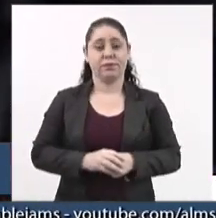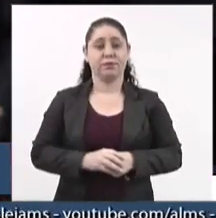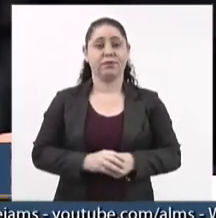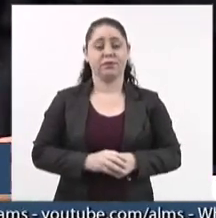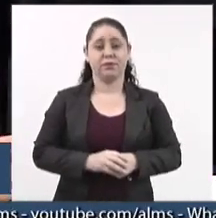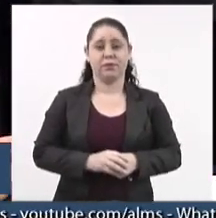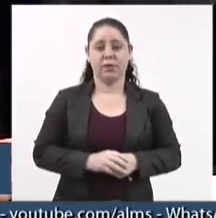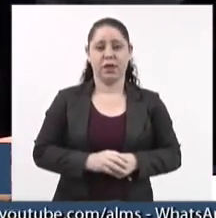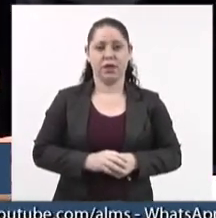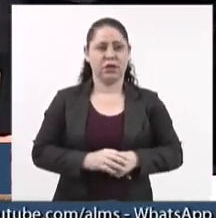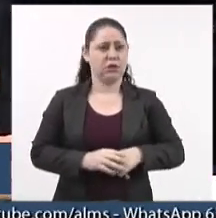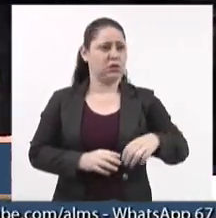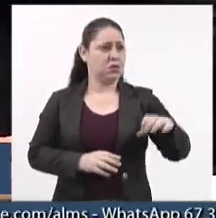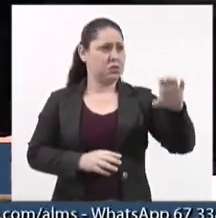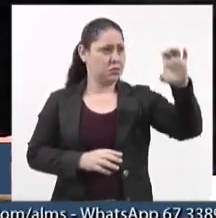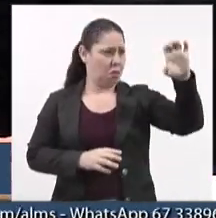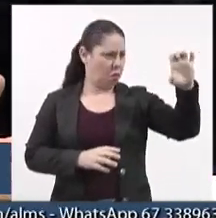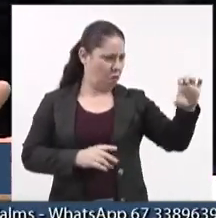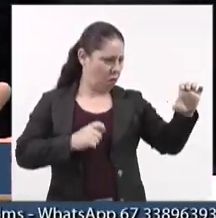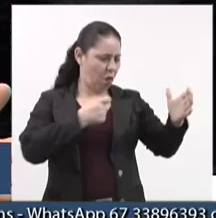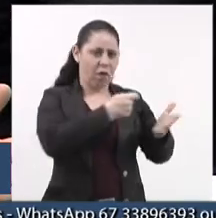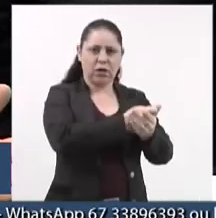De extrema esquerda que ele não é.